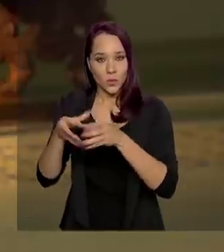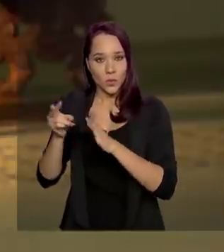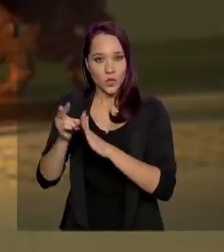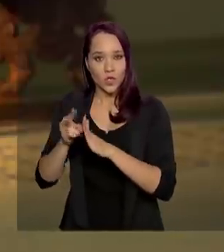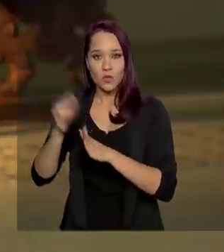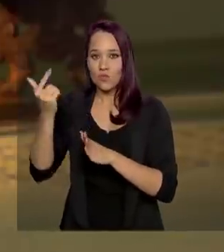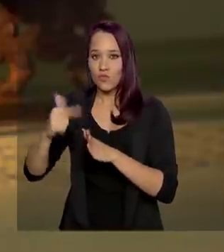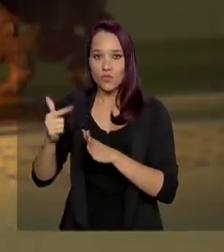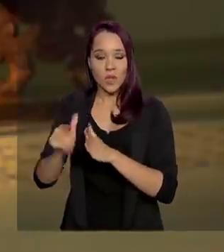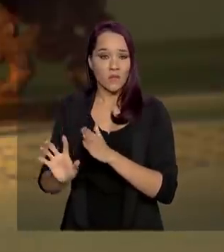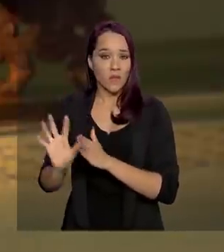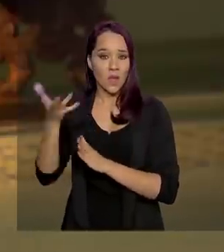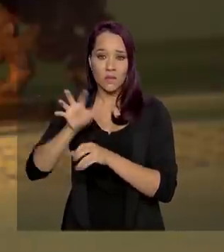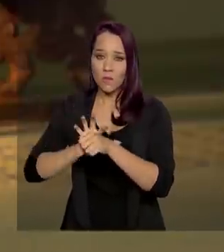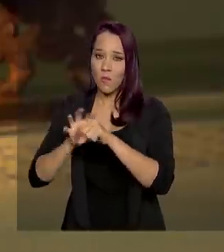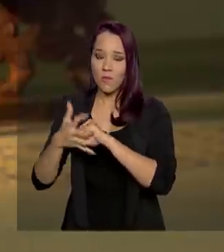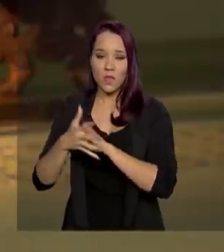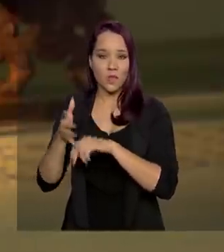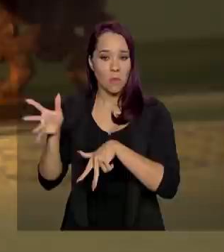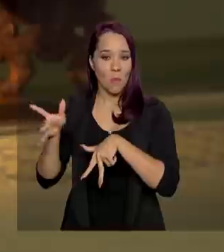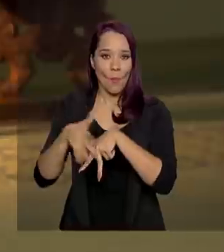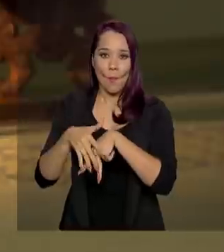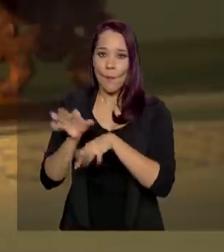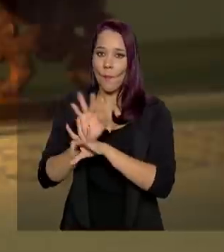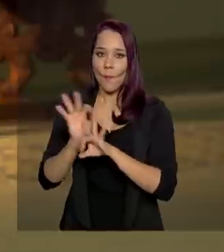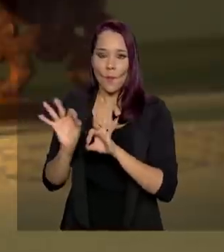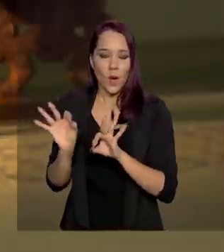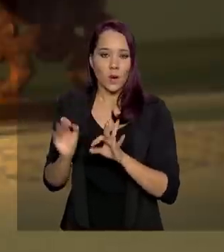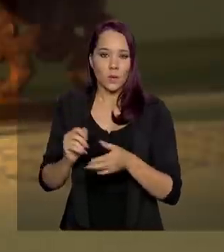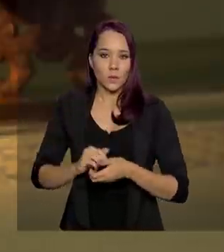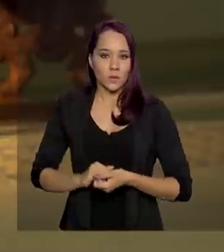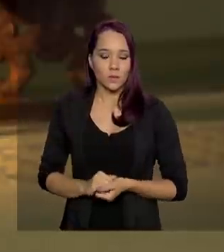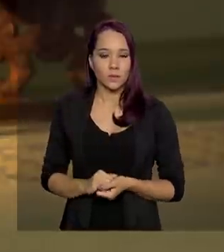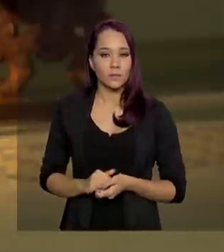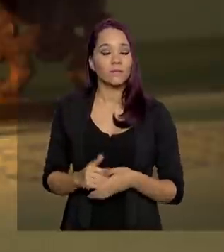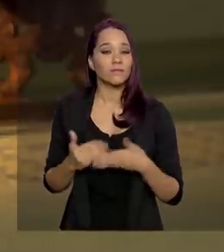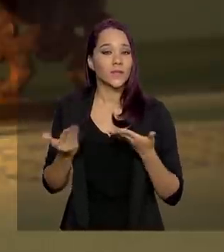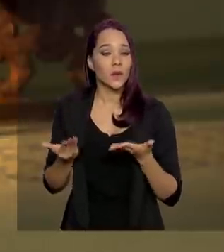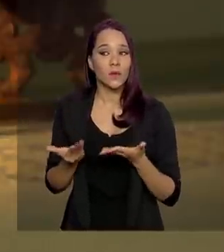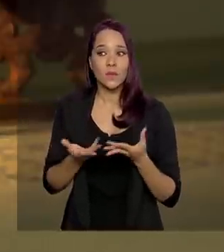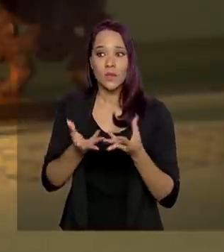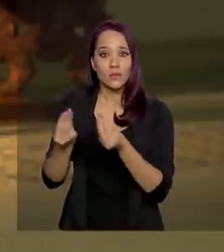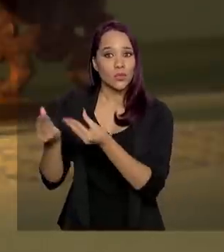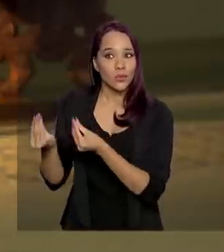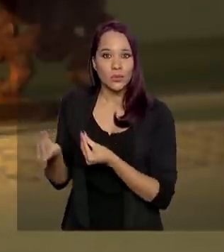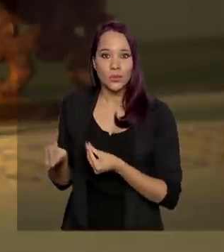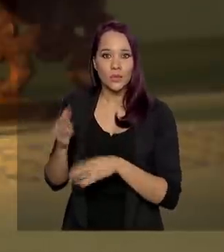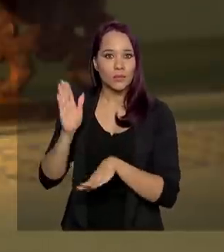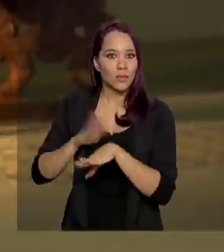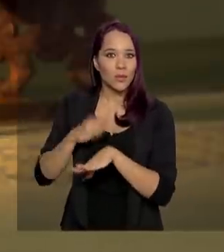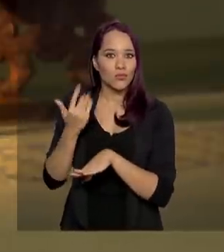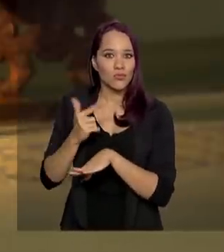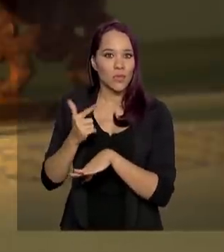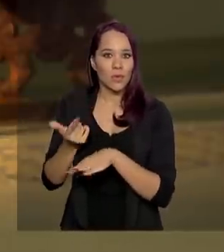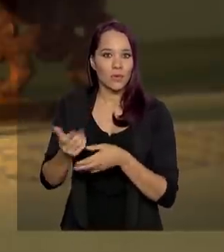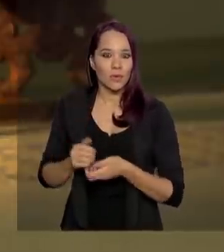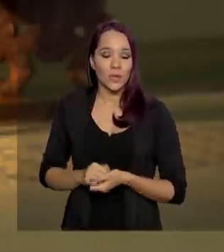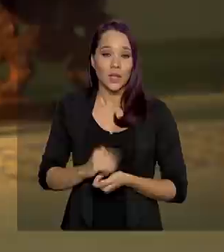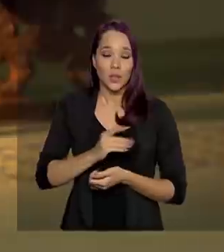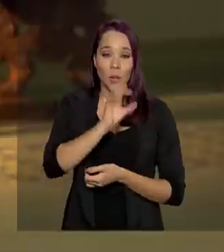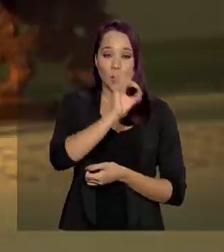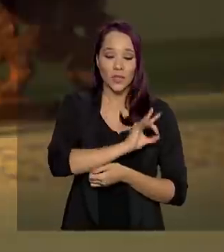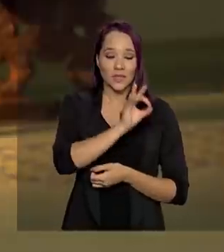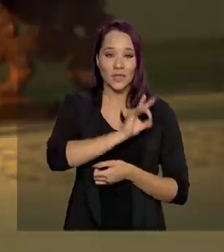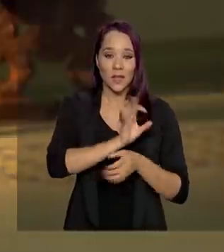tiveram casos de coronavírus. Ou seja, a maioria absoluta. Então, o índice de